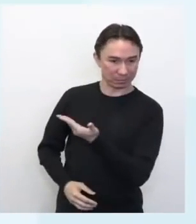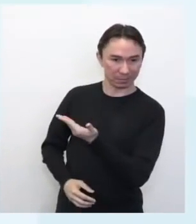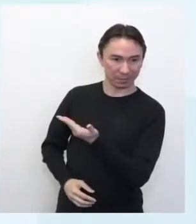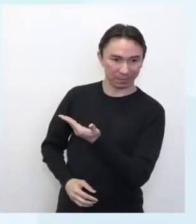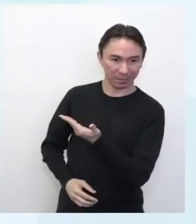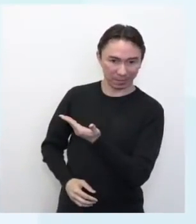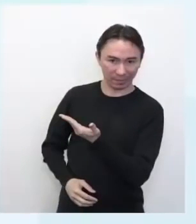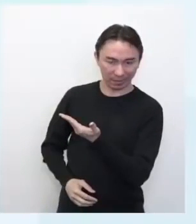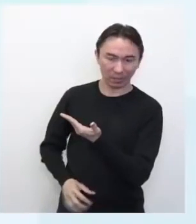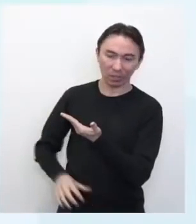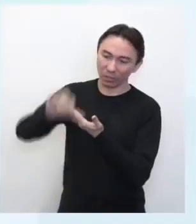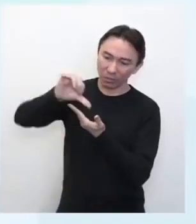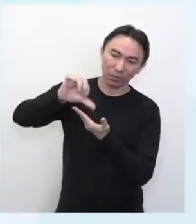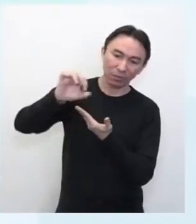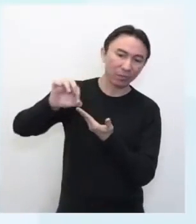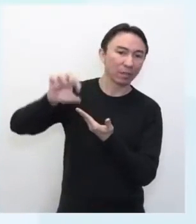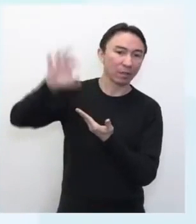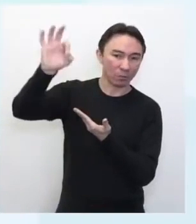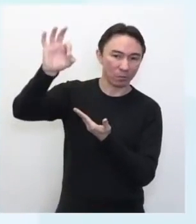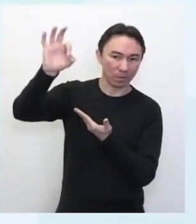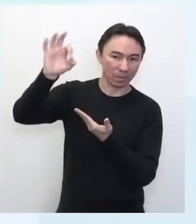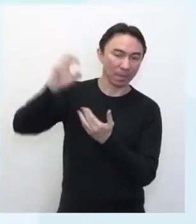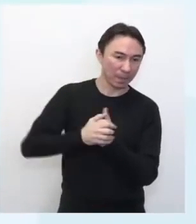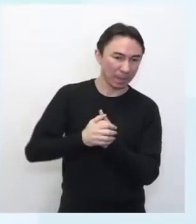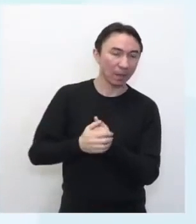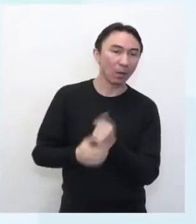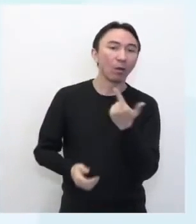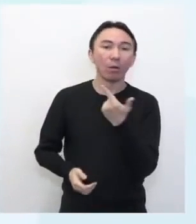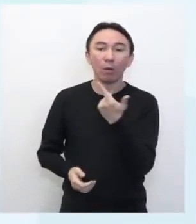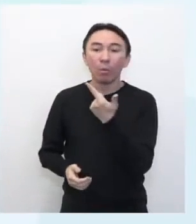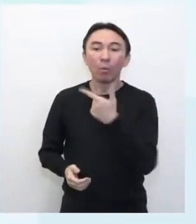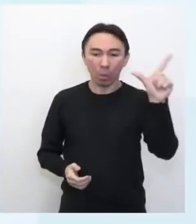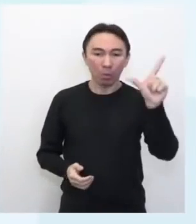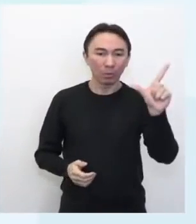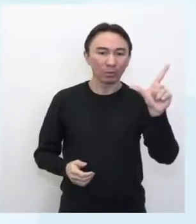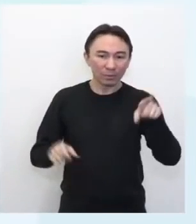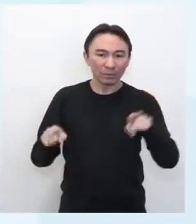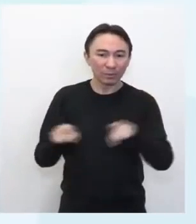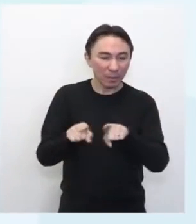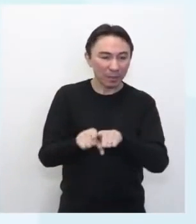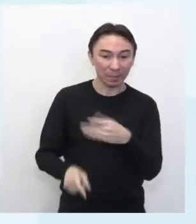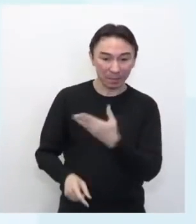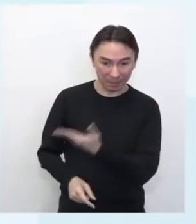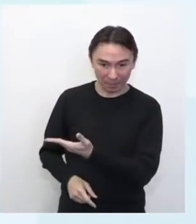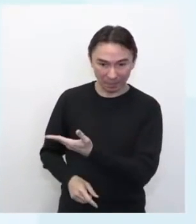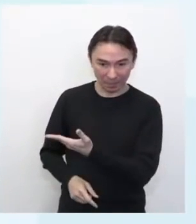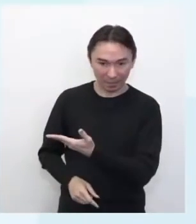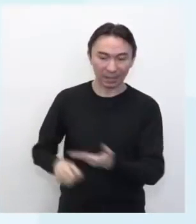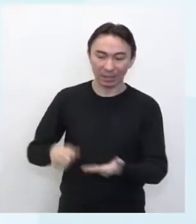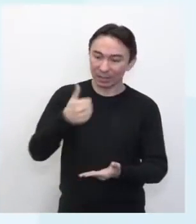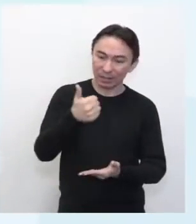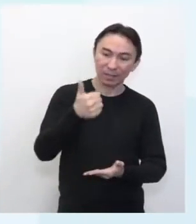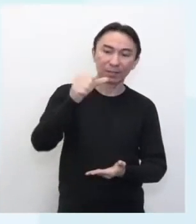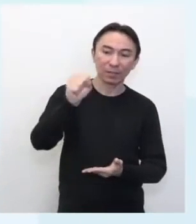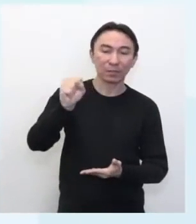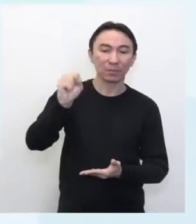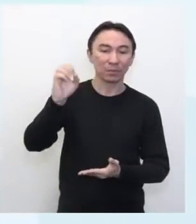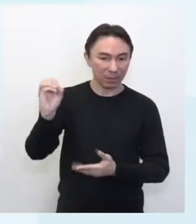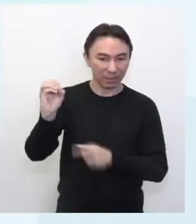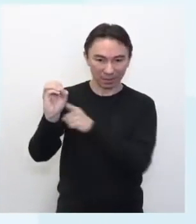esse é o ângulo de 90 graus. Perfeito. Outro ângulo que nós comentamos muito é o ângulo raso, né? Então ele tem